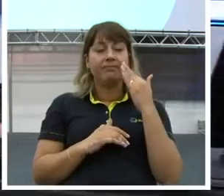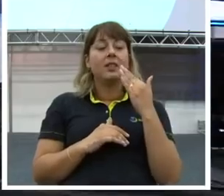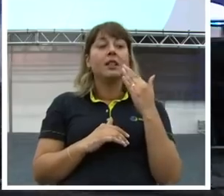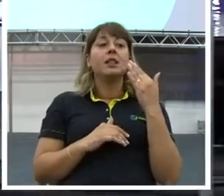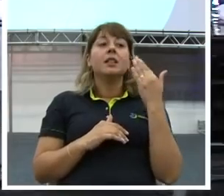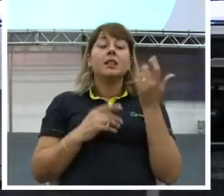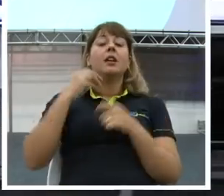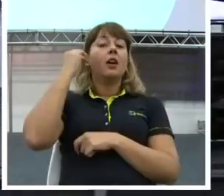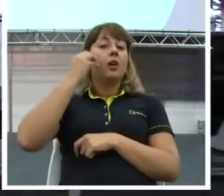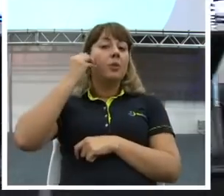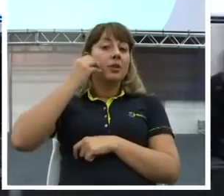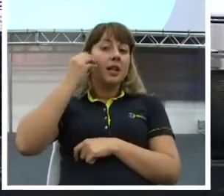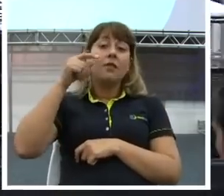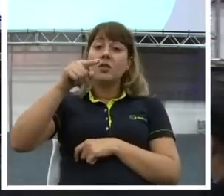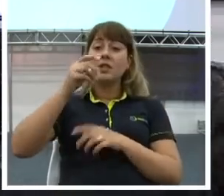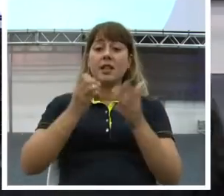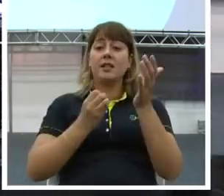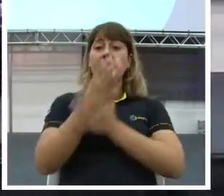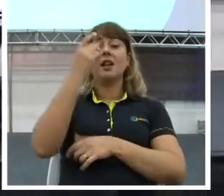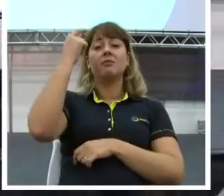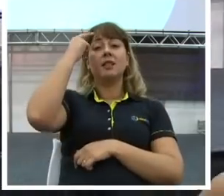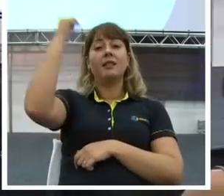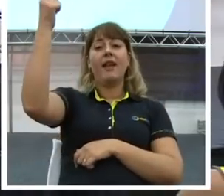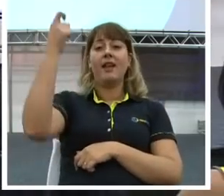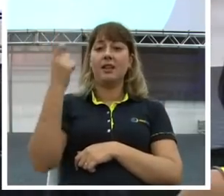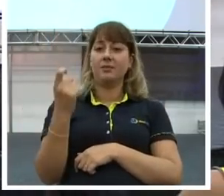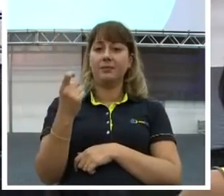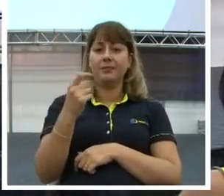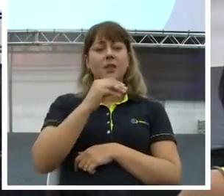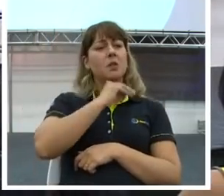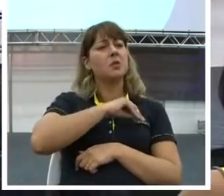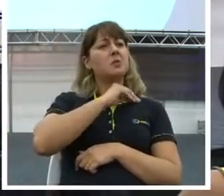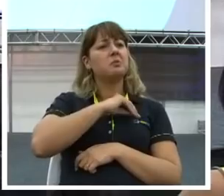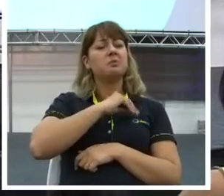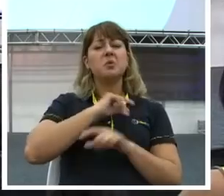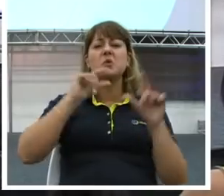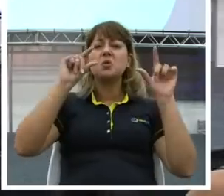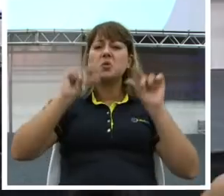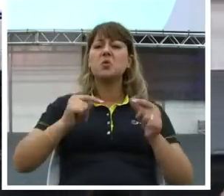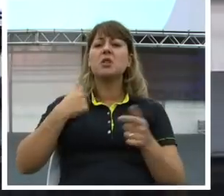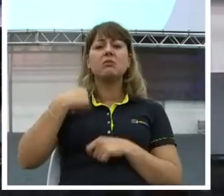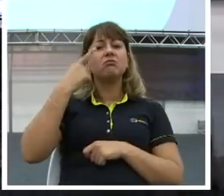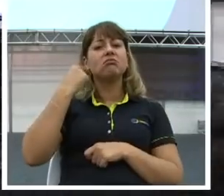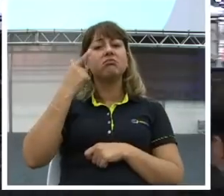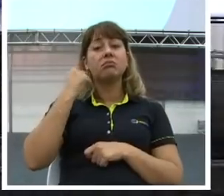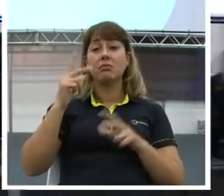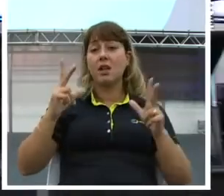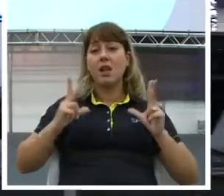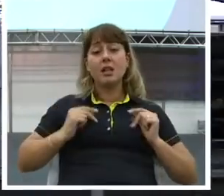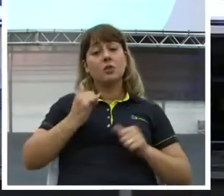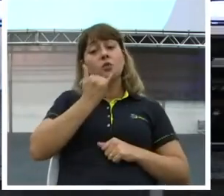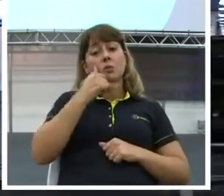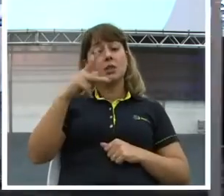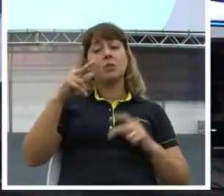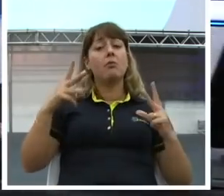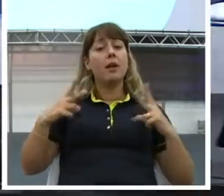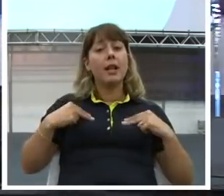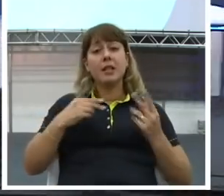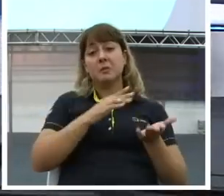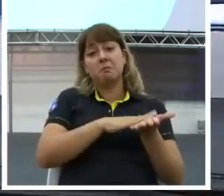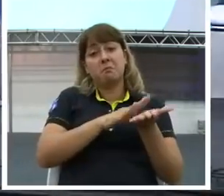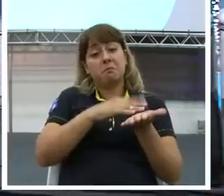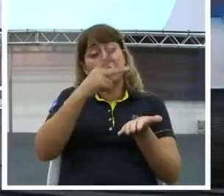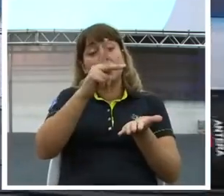A oportunidade é você quem cria. Não vai chorar que você ganha pouco. Você está ganhando exatamente o que você merece. Só que a boa notícia é,